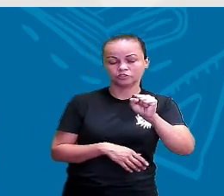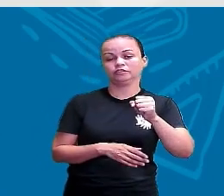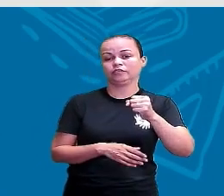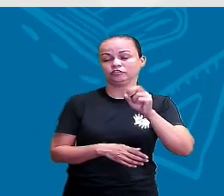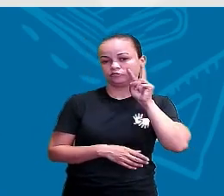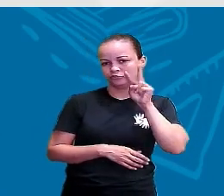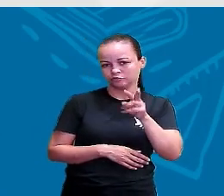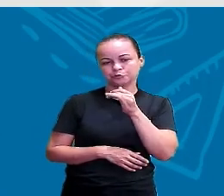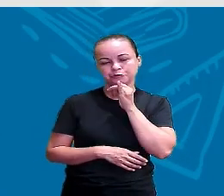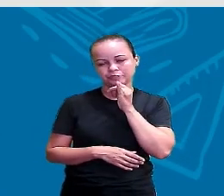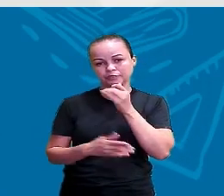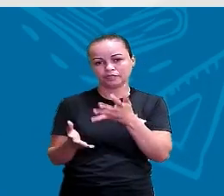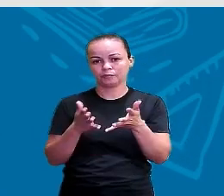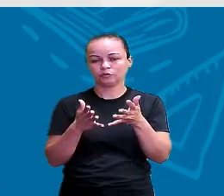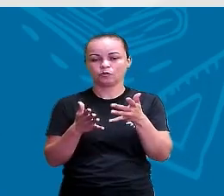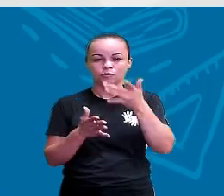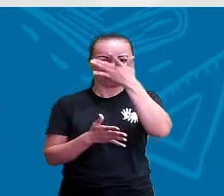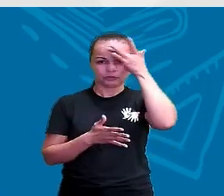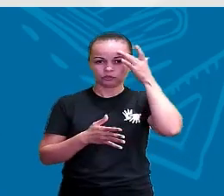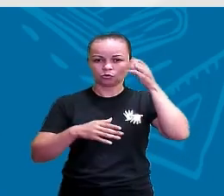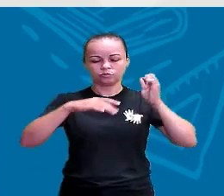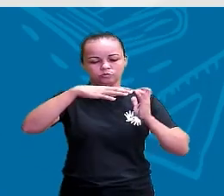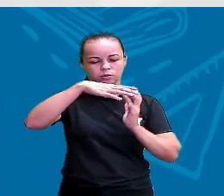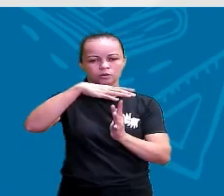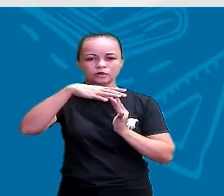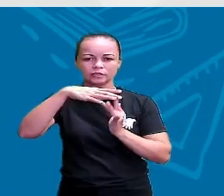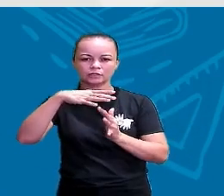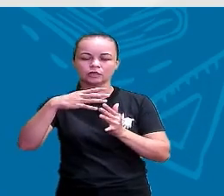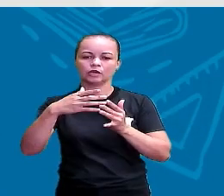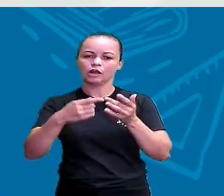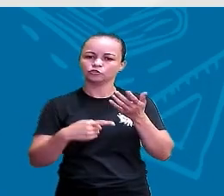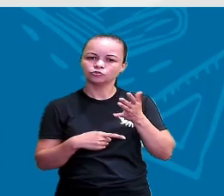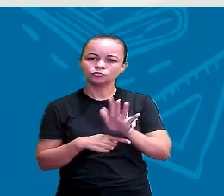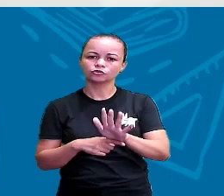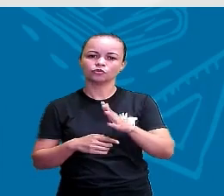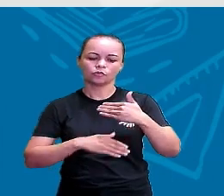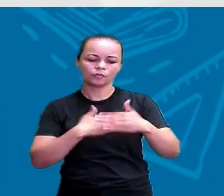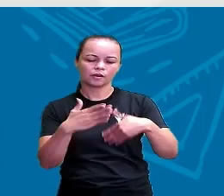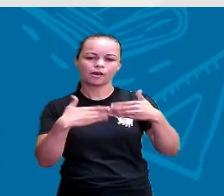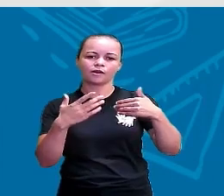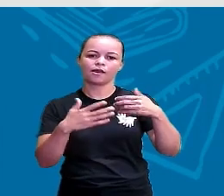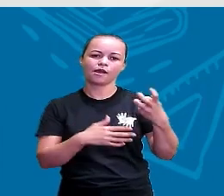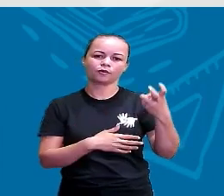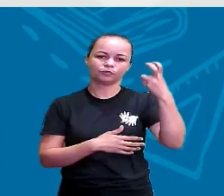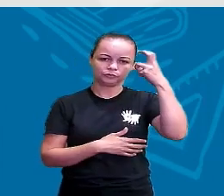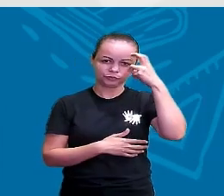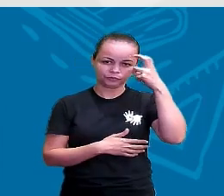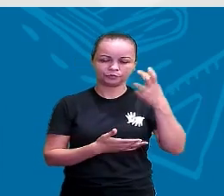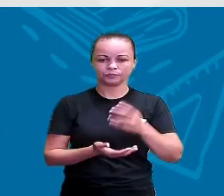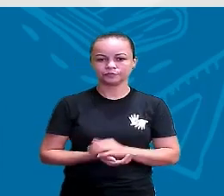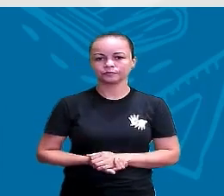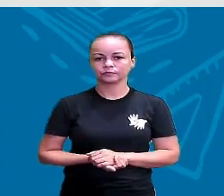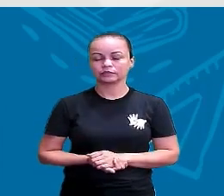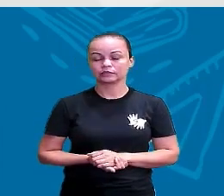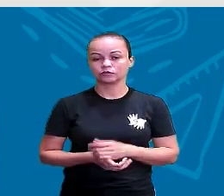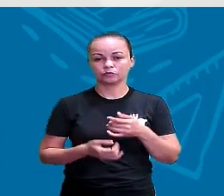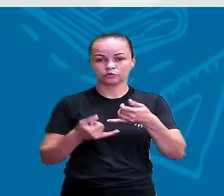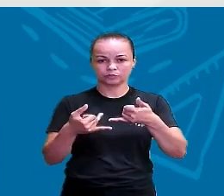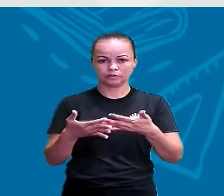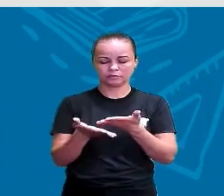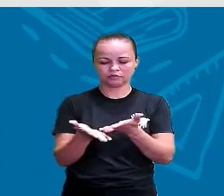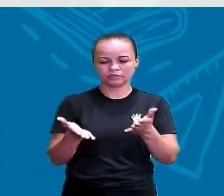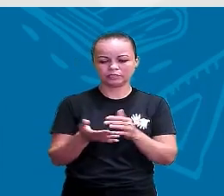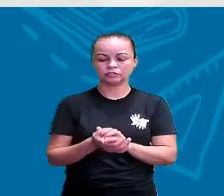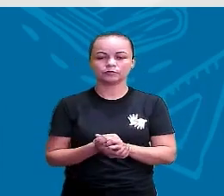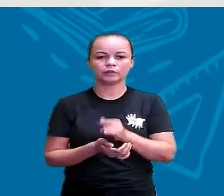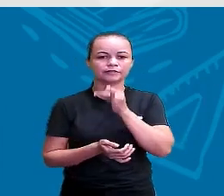essa migração, ela contribuiu para a formação de diversas culturas. Como eu falei para vocês, se eu saio da minha cidade e vou